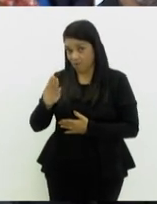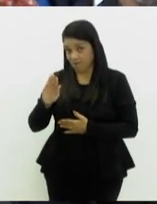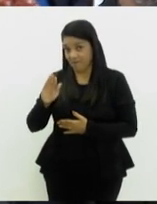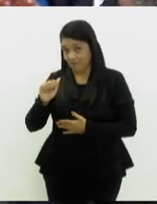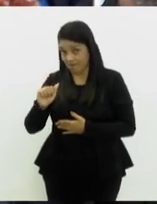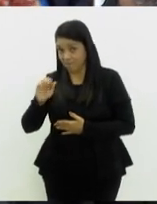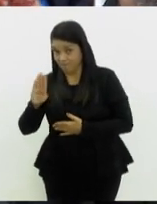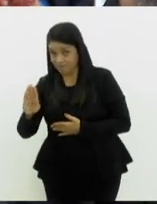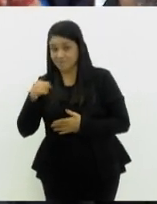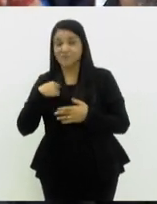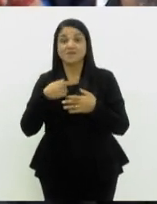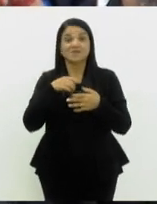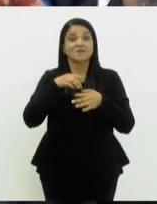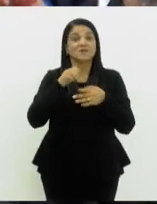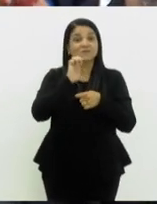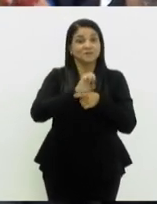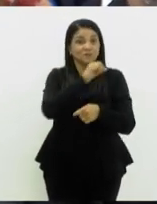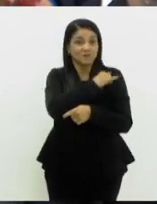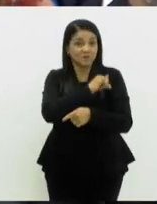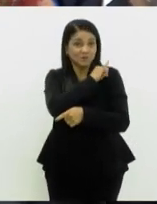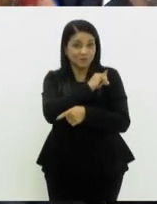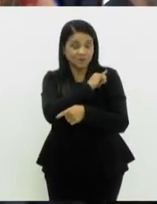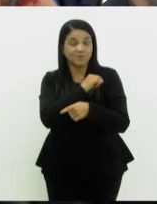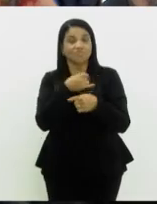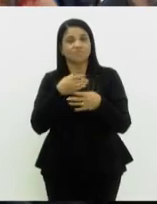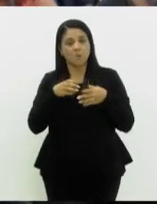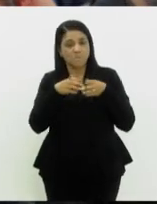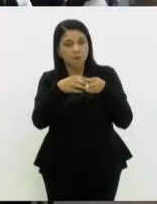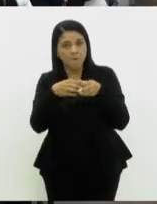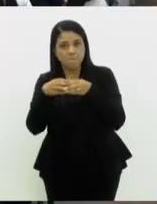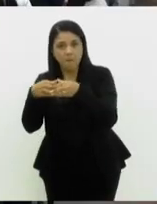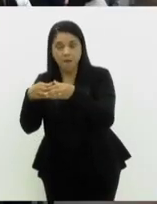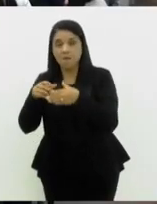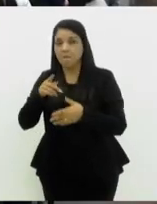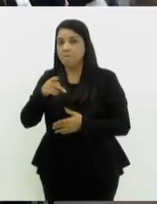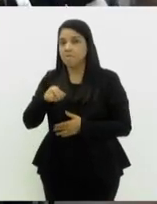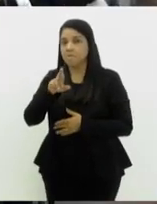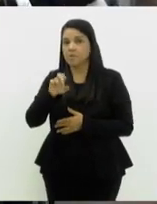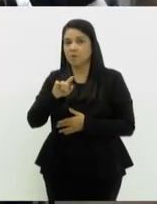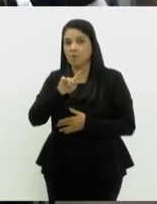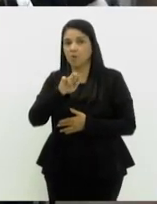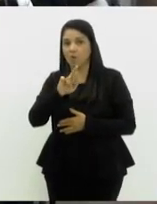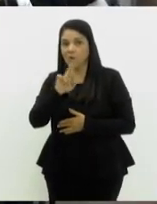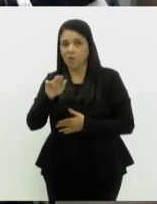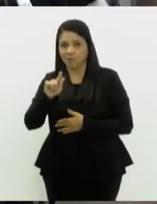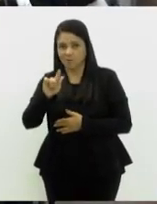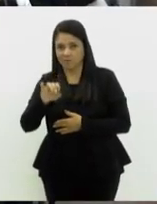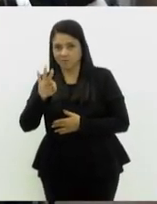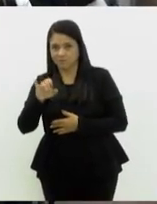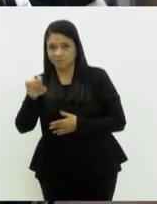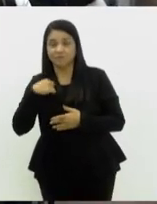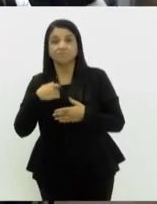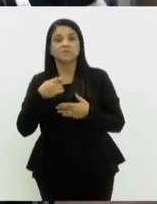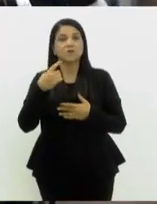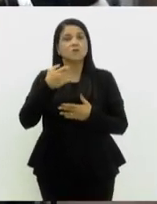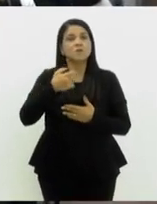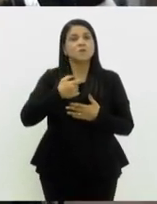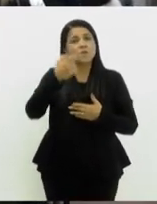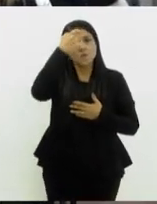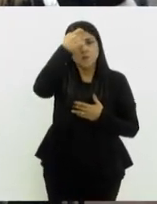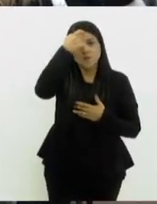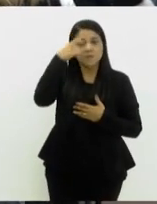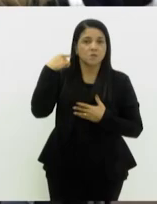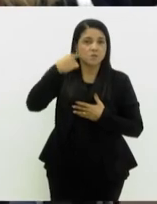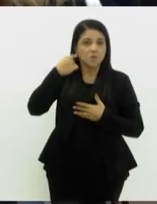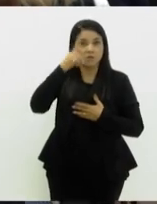levar para todos os estados do Rio a caravana de prerrogativas. A ideia é ampliar o processo de conscientização dos advogados sobre seus